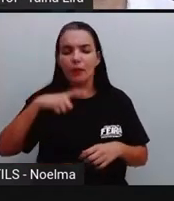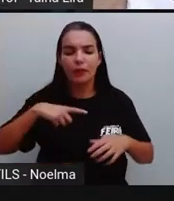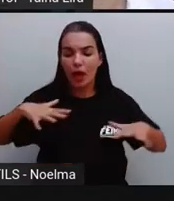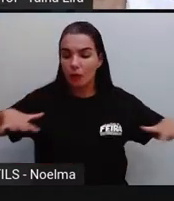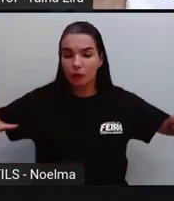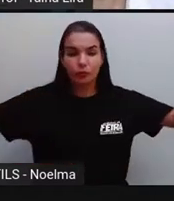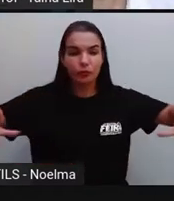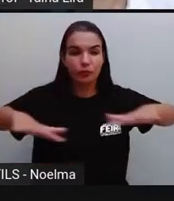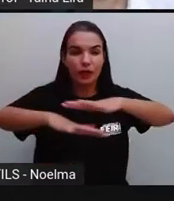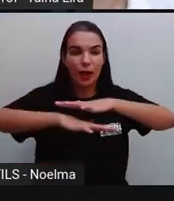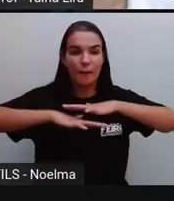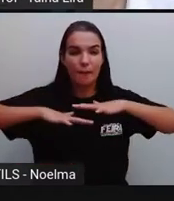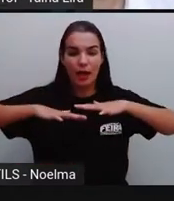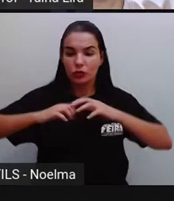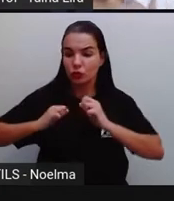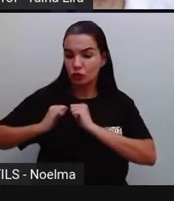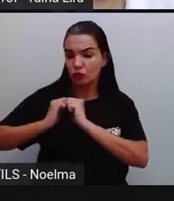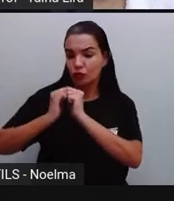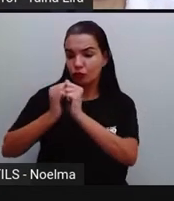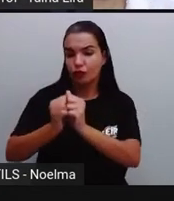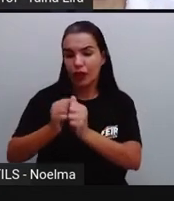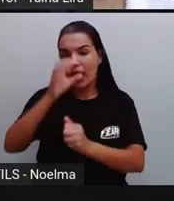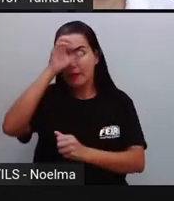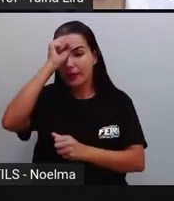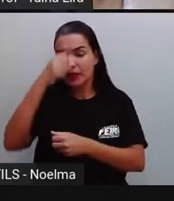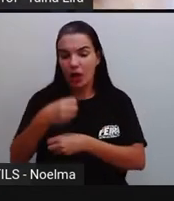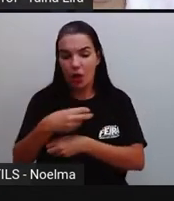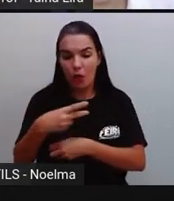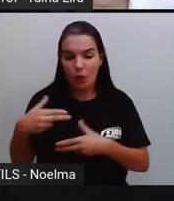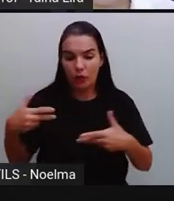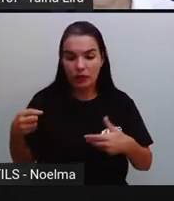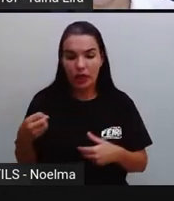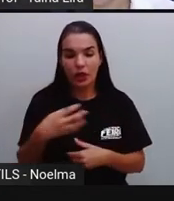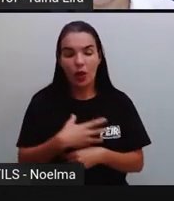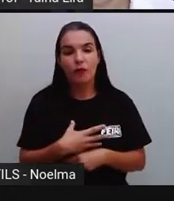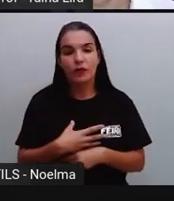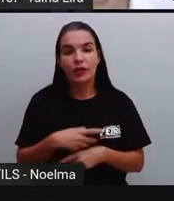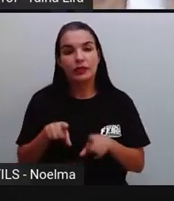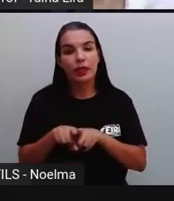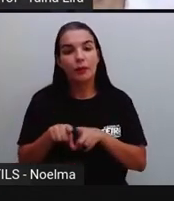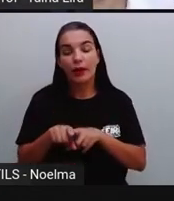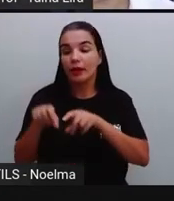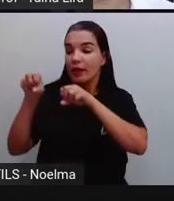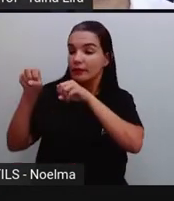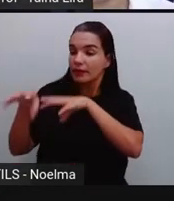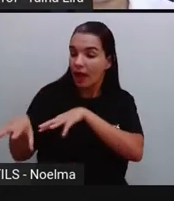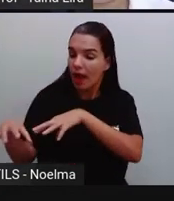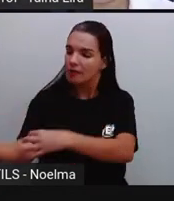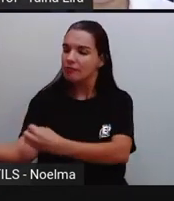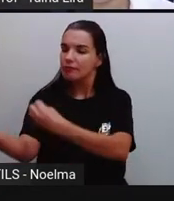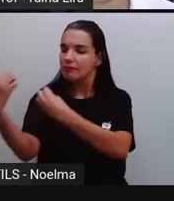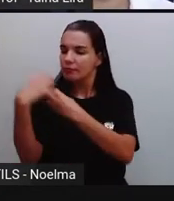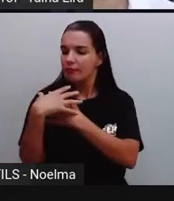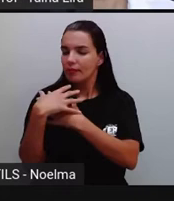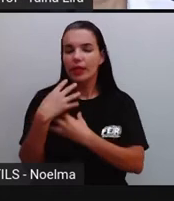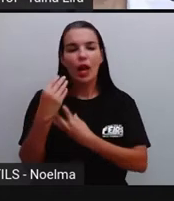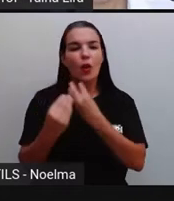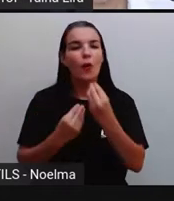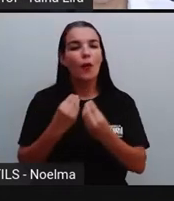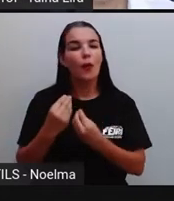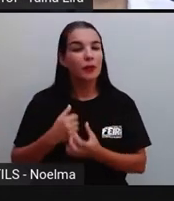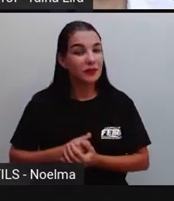a gente pudesse aprender coisas novas e também ensinar o que a gente já sabe. Porque ao mesmo tempo que a gente está ali na escola, né,